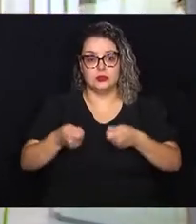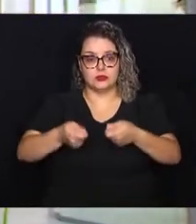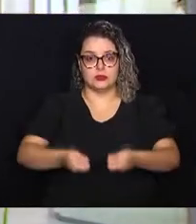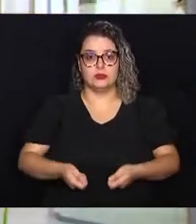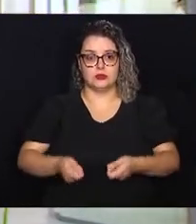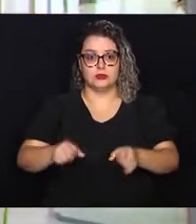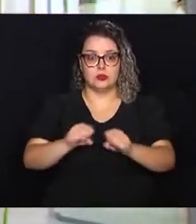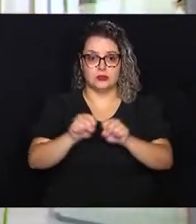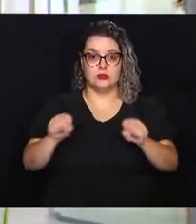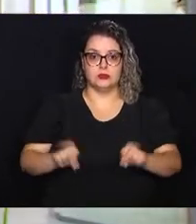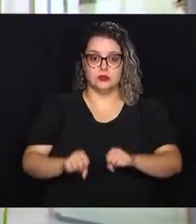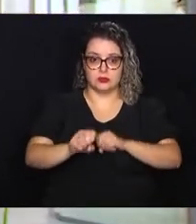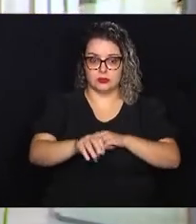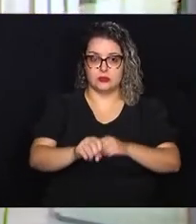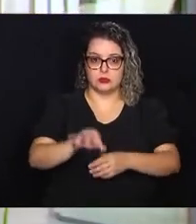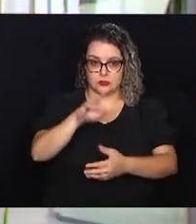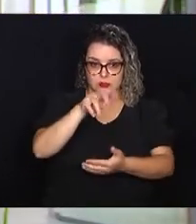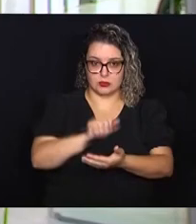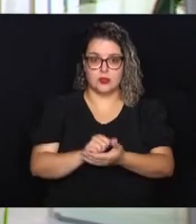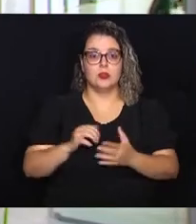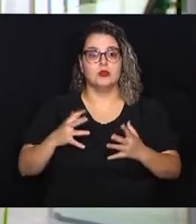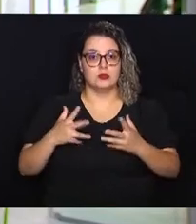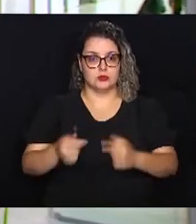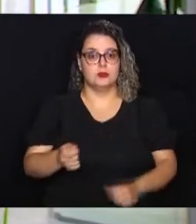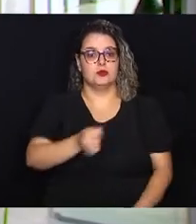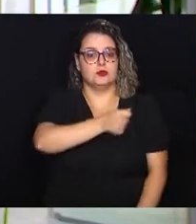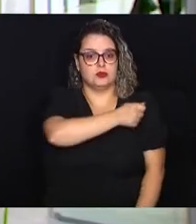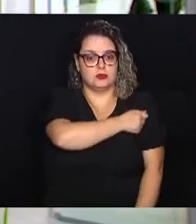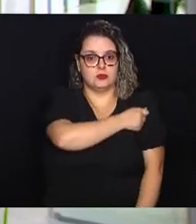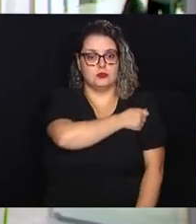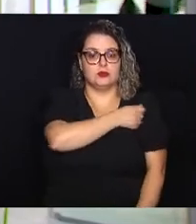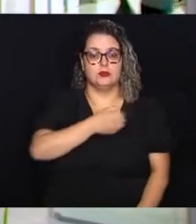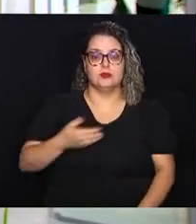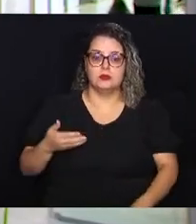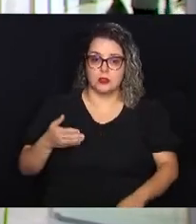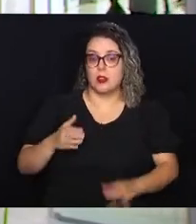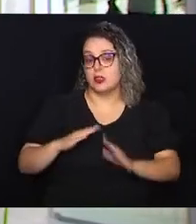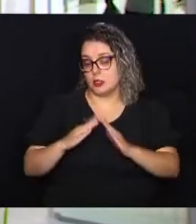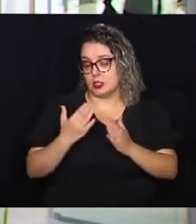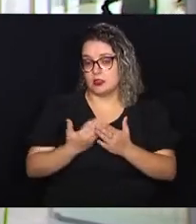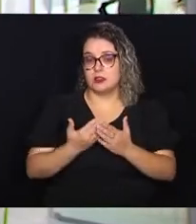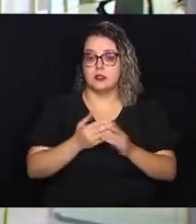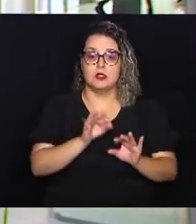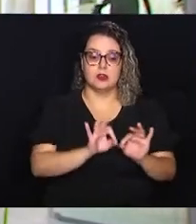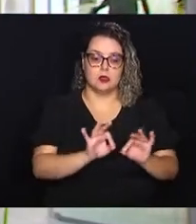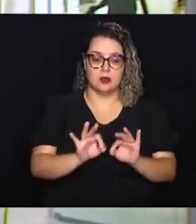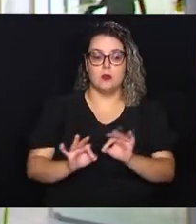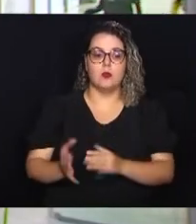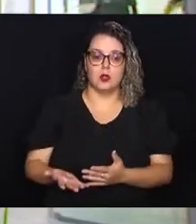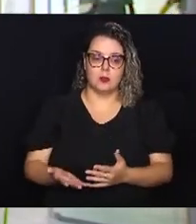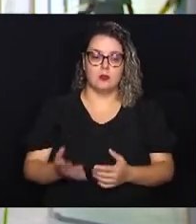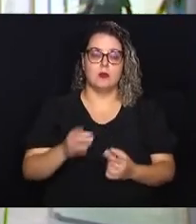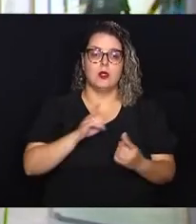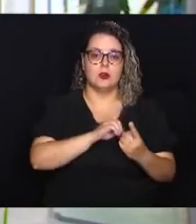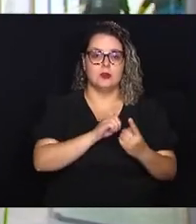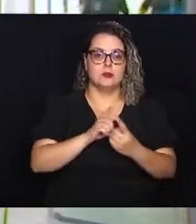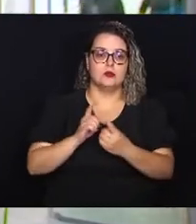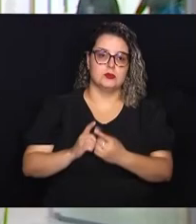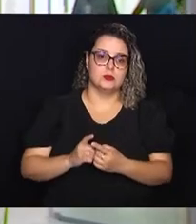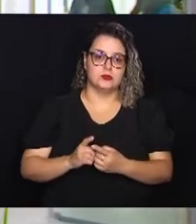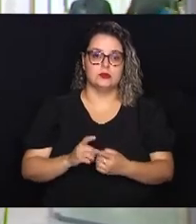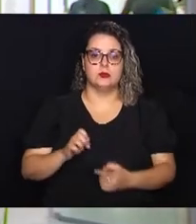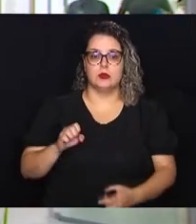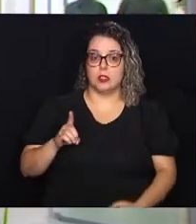estabelece que os sistemas de ensino devem matricular todos os alunos, cabendo às escolas organizar-se para o